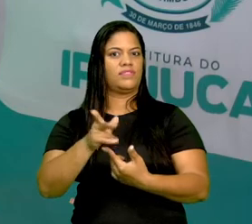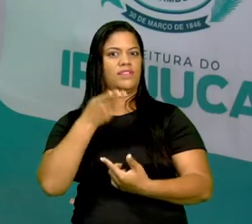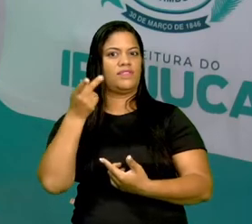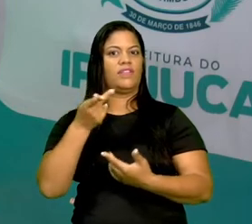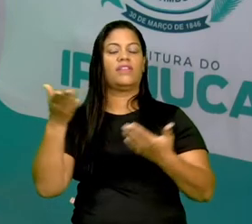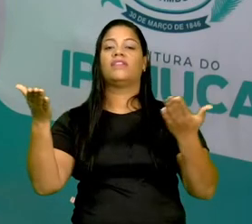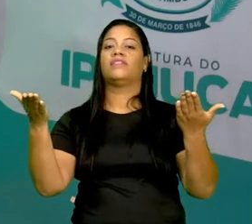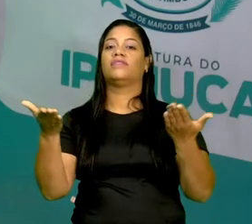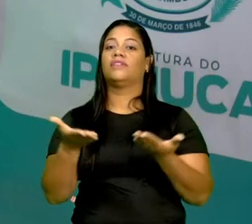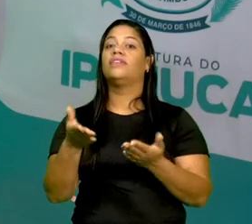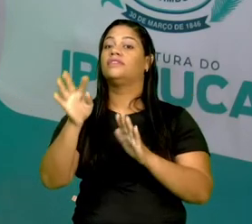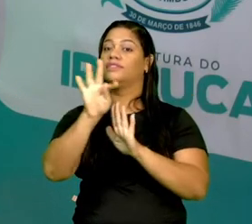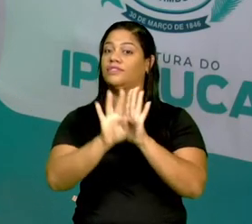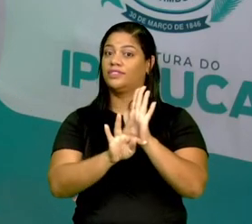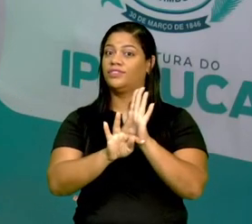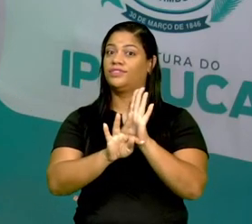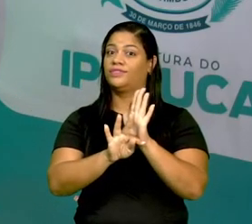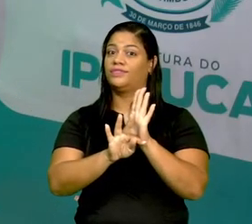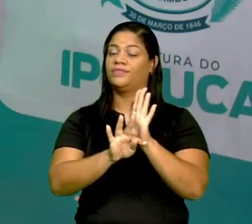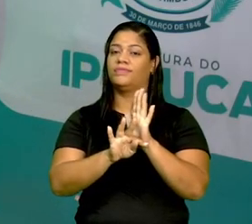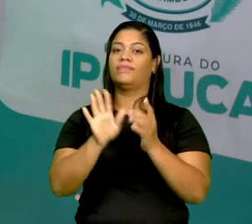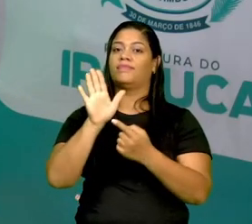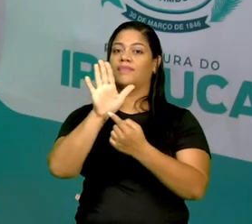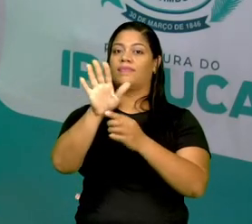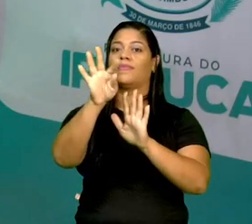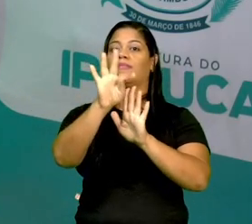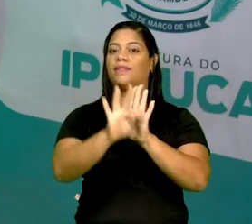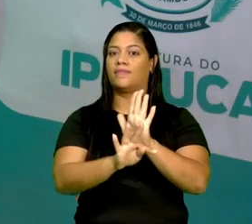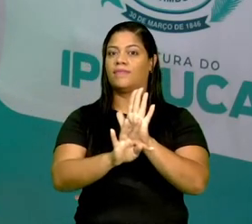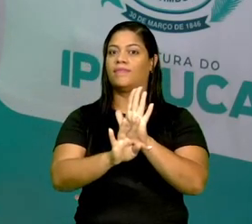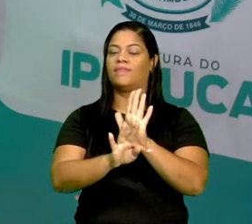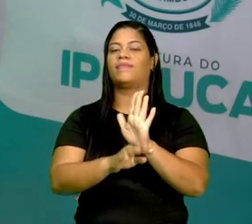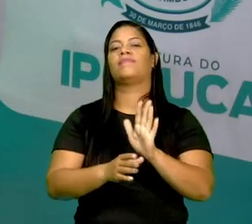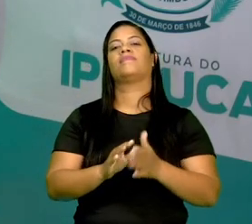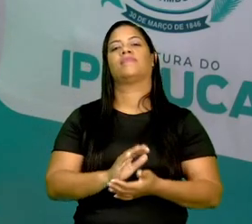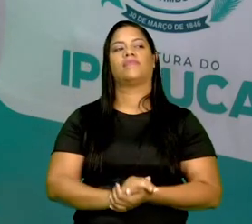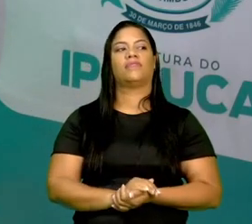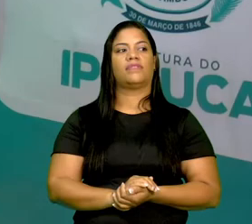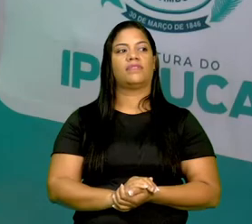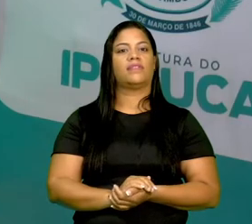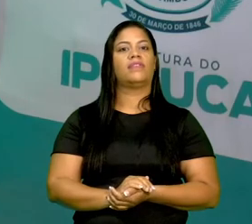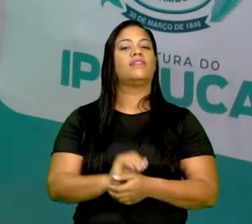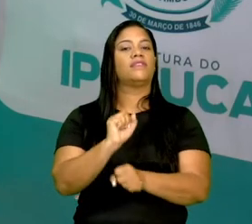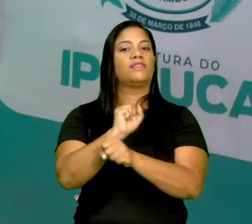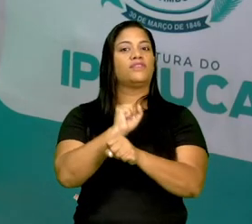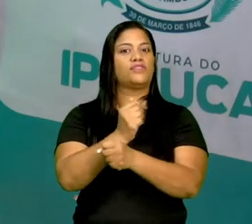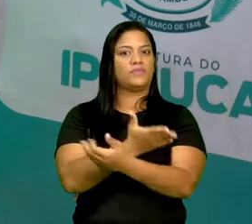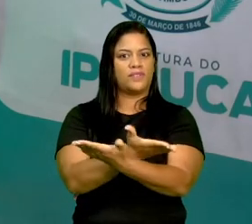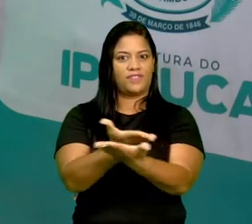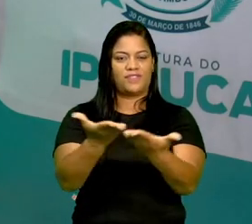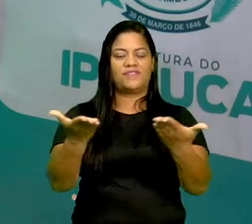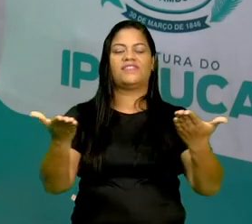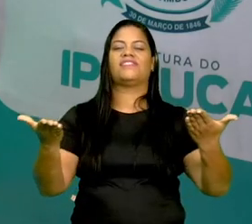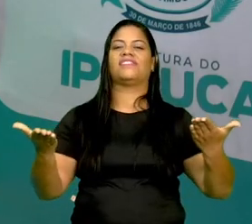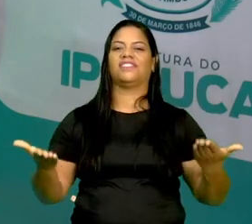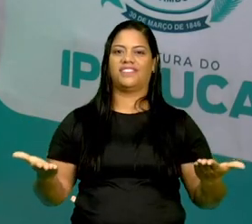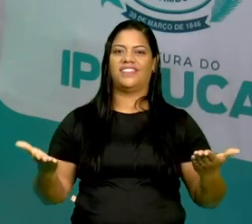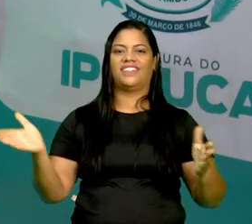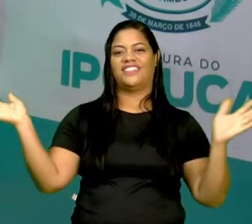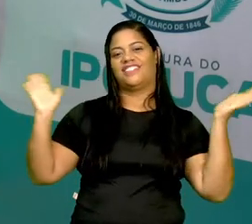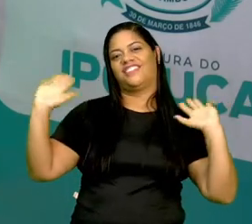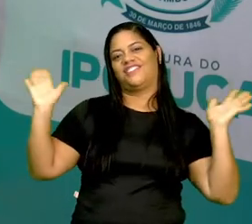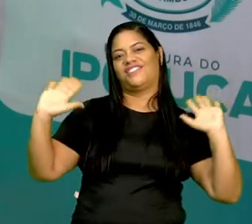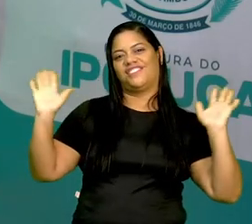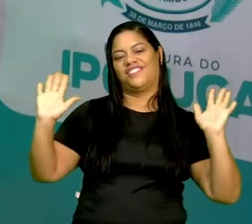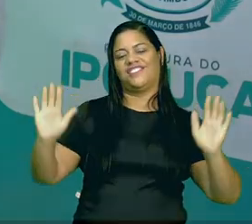falado o texto, está sendo abordado no texto. Eu aguardo vocês na próxima aula. Até